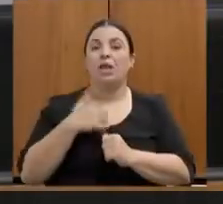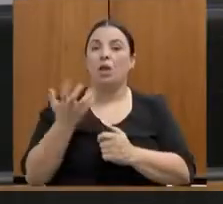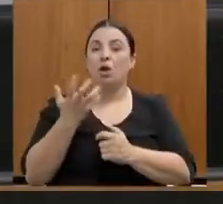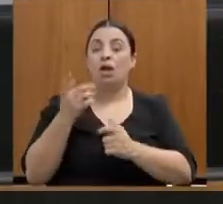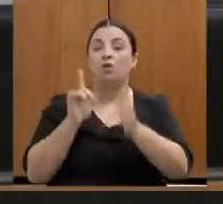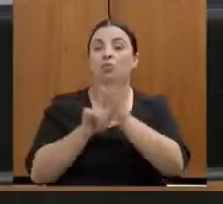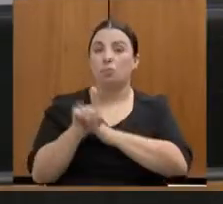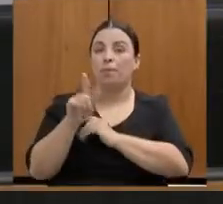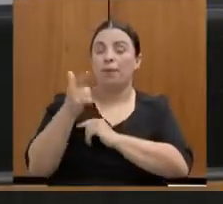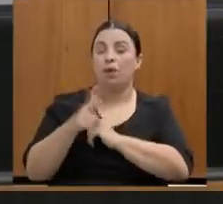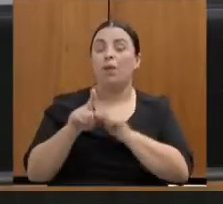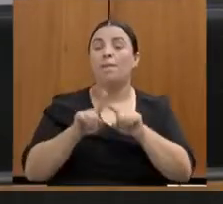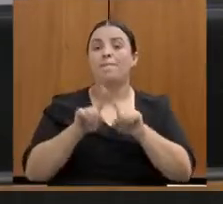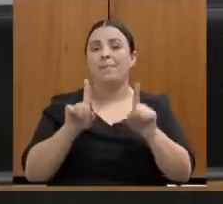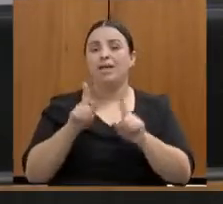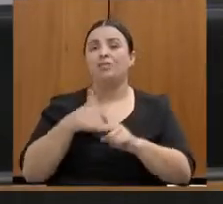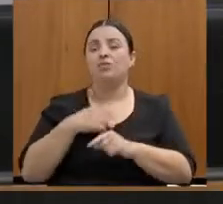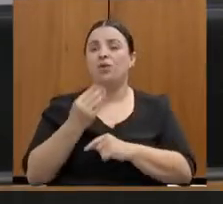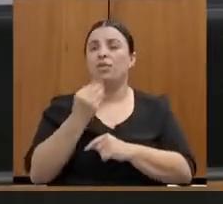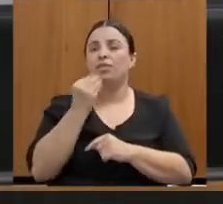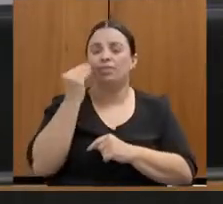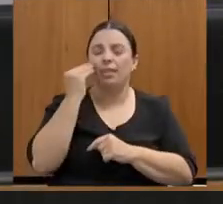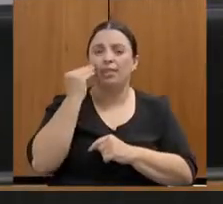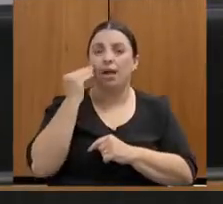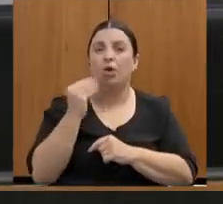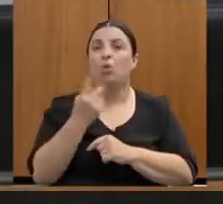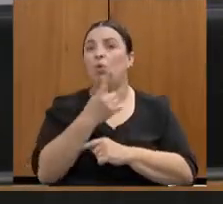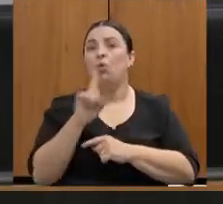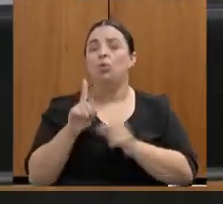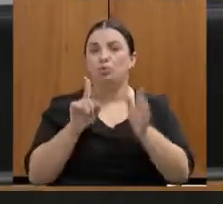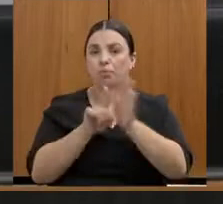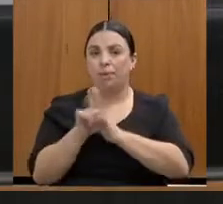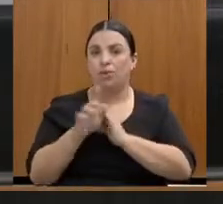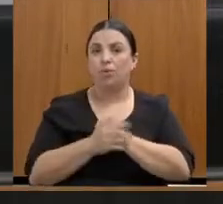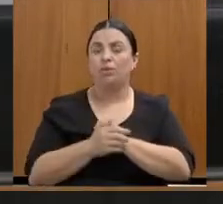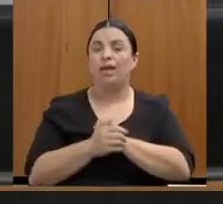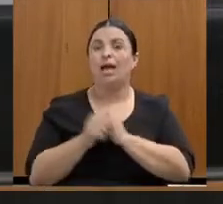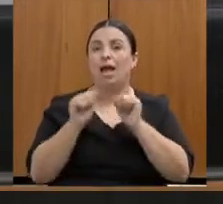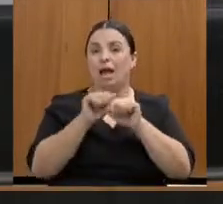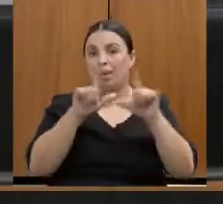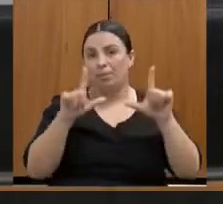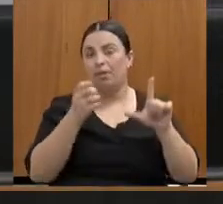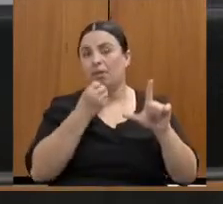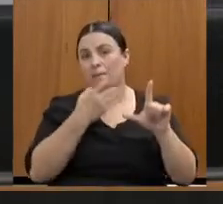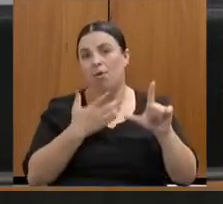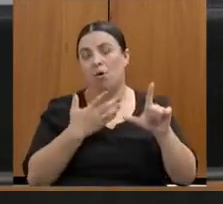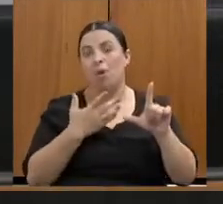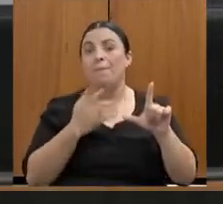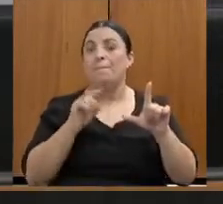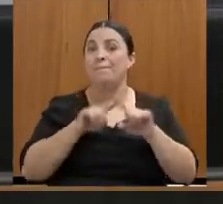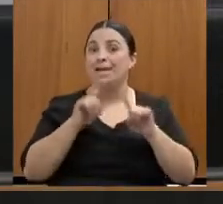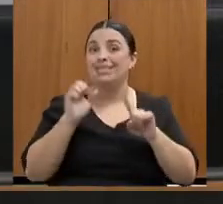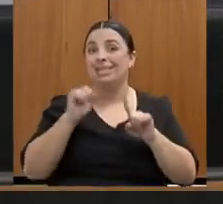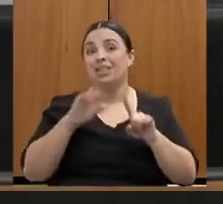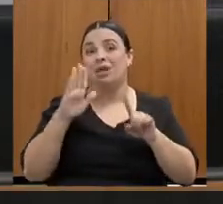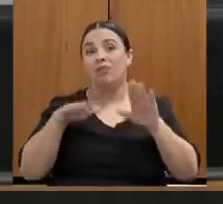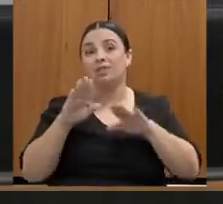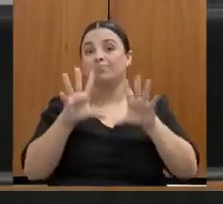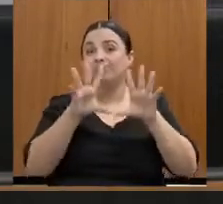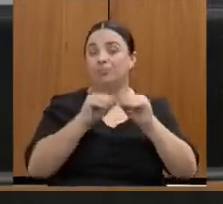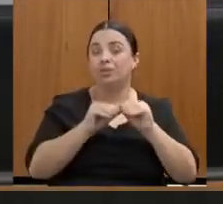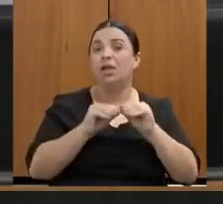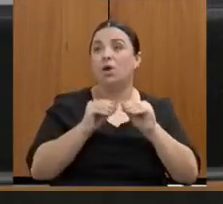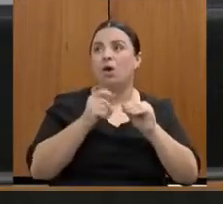conexão. Mas vamos tentar agora com a câmera aberta, que está bastante bom aqui para a gente. A senhora estava falando sobre